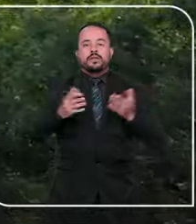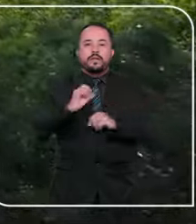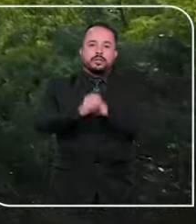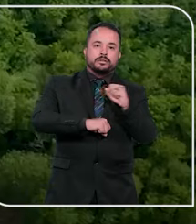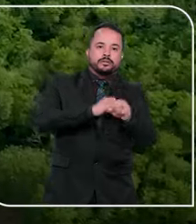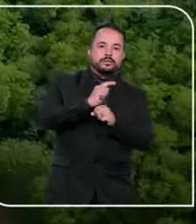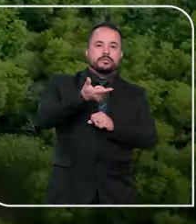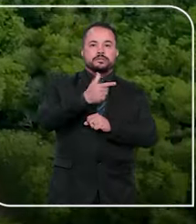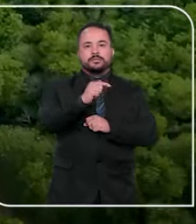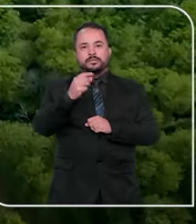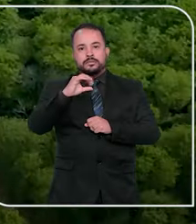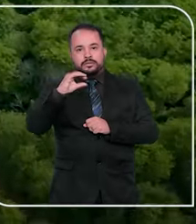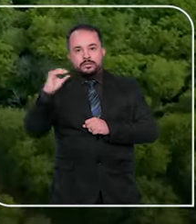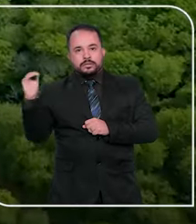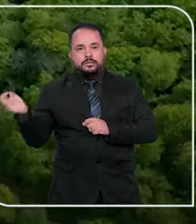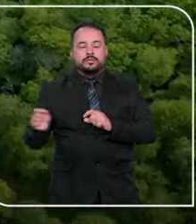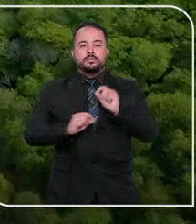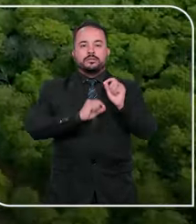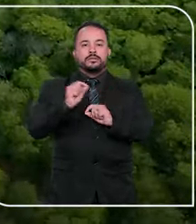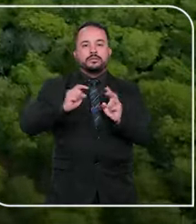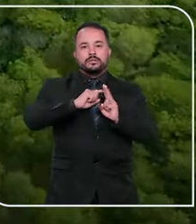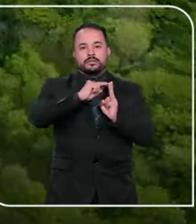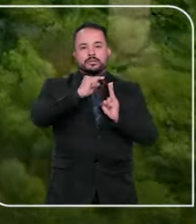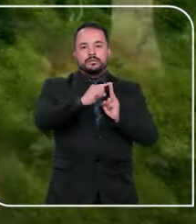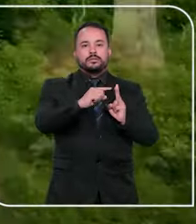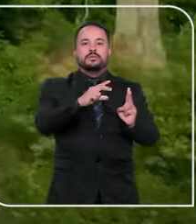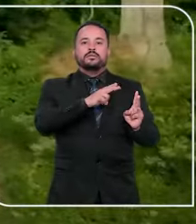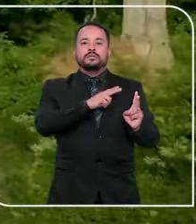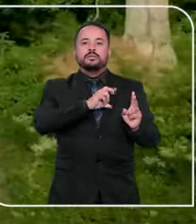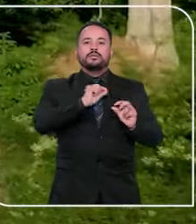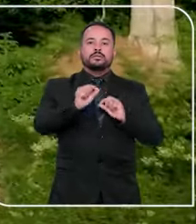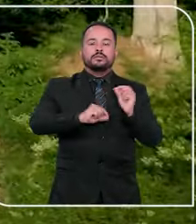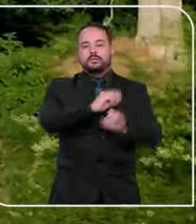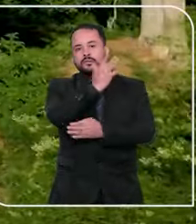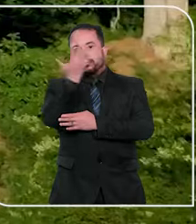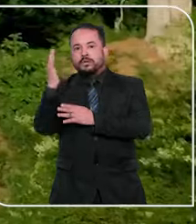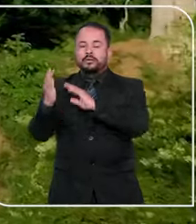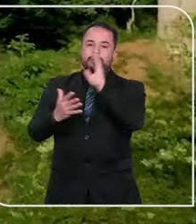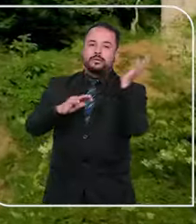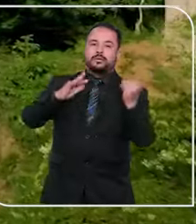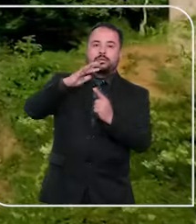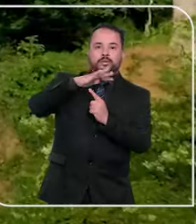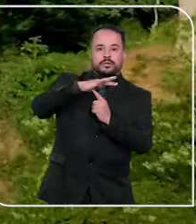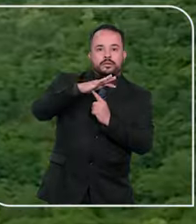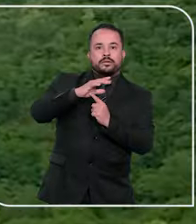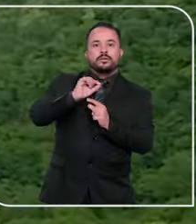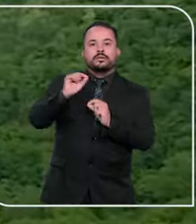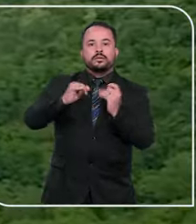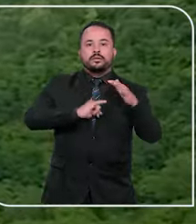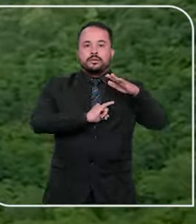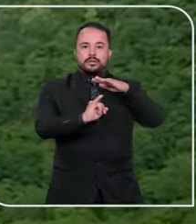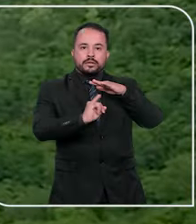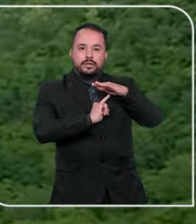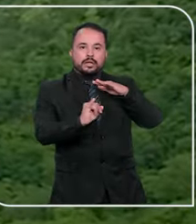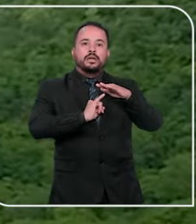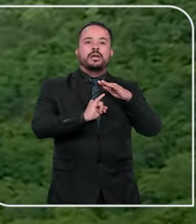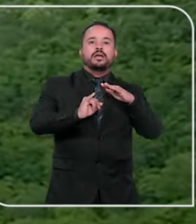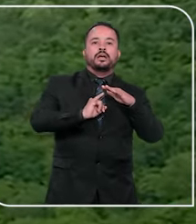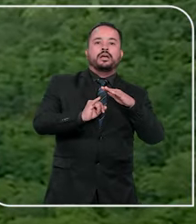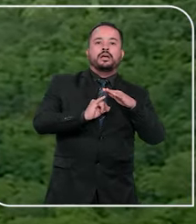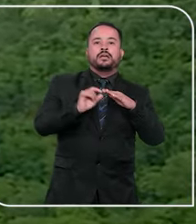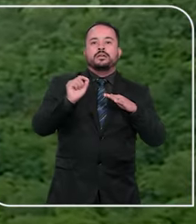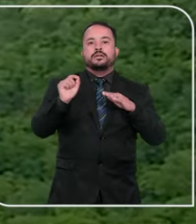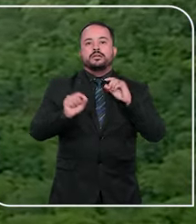ajuizada nos anos 2000, que envolveu dois particulares e a ambiental Paraná Florestas, atual Instituto